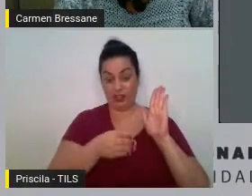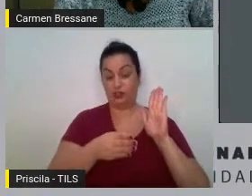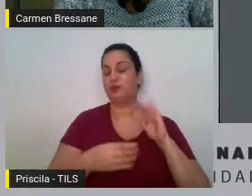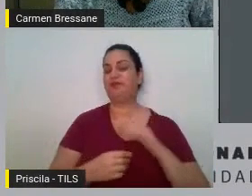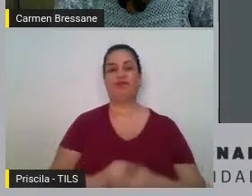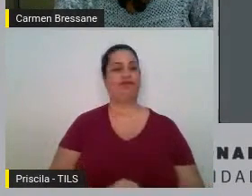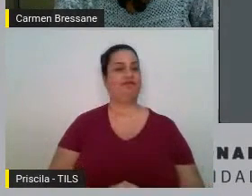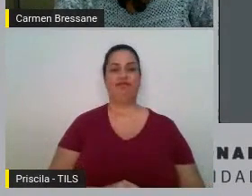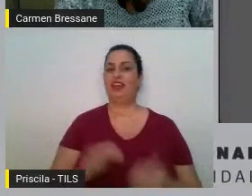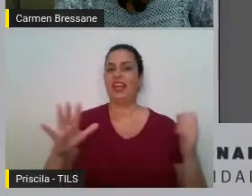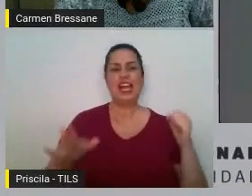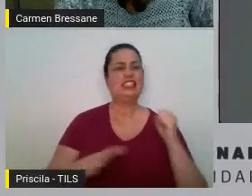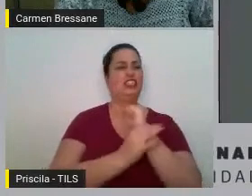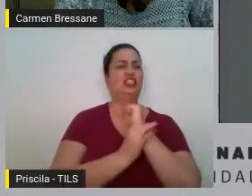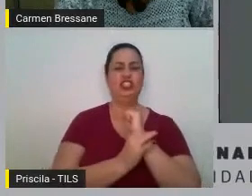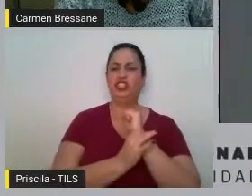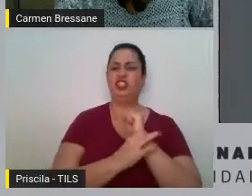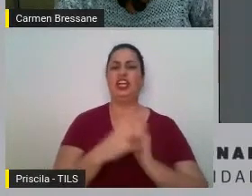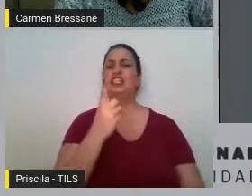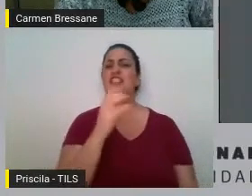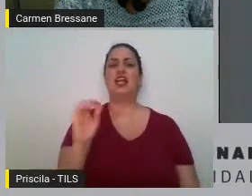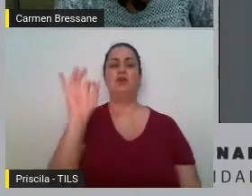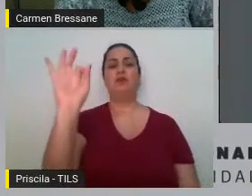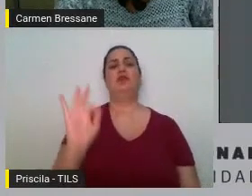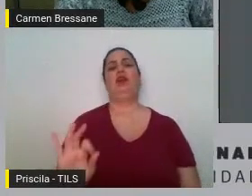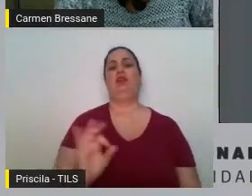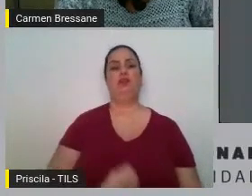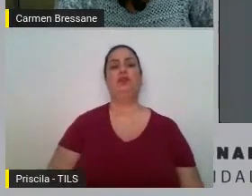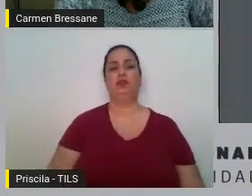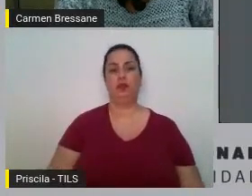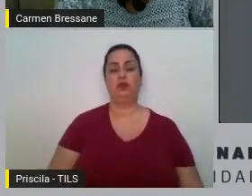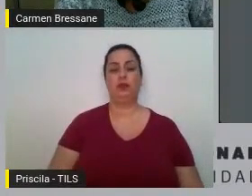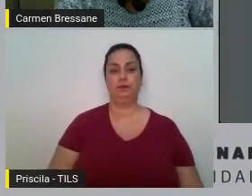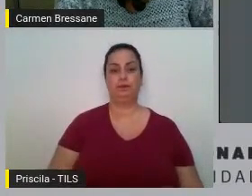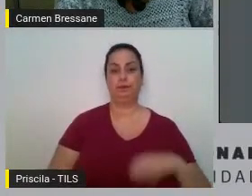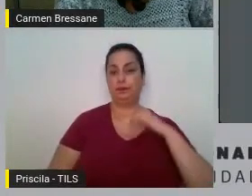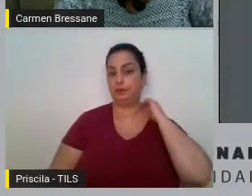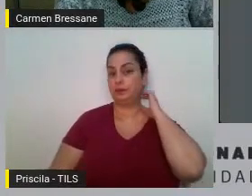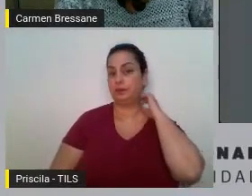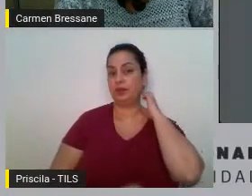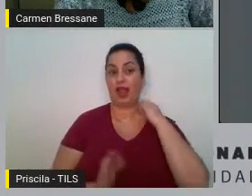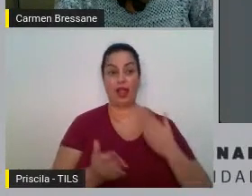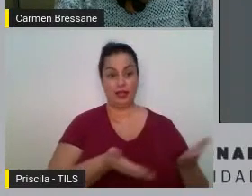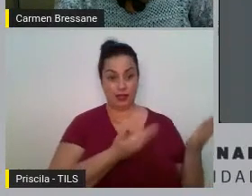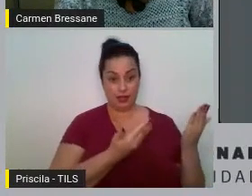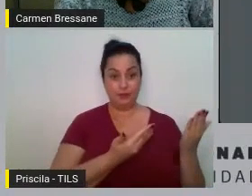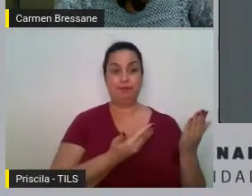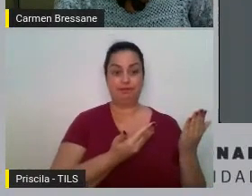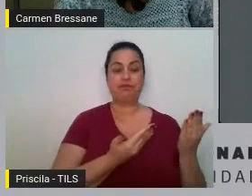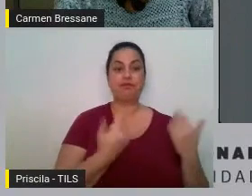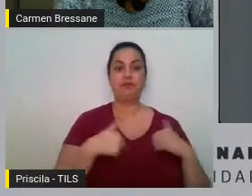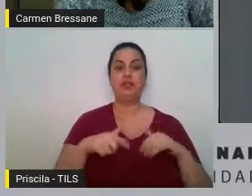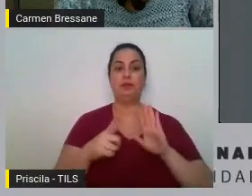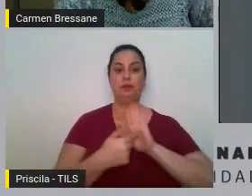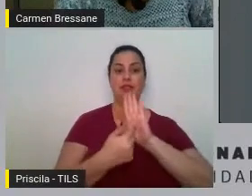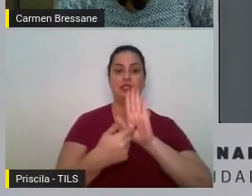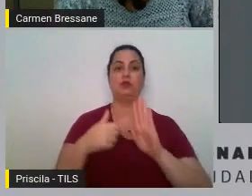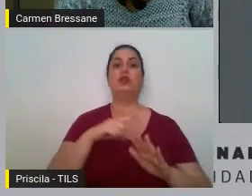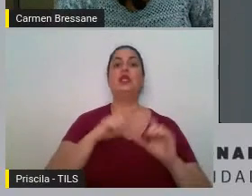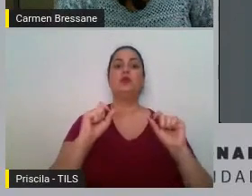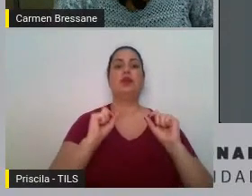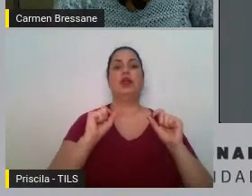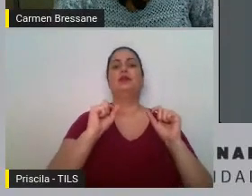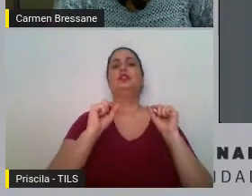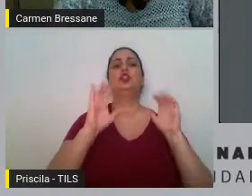indiscutível aqui na minha apresentação tem ainda a relação das ilegalidades que eu